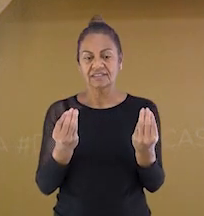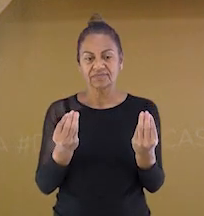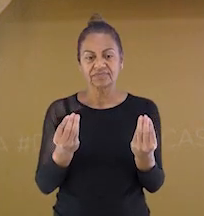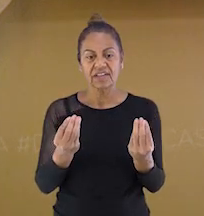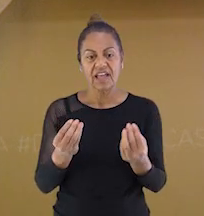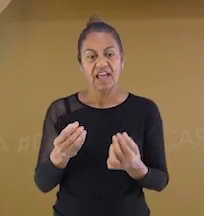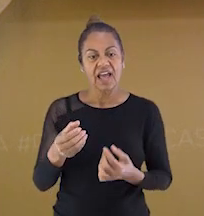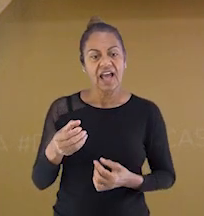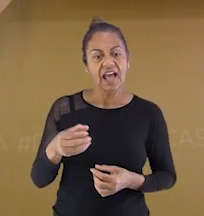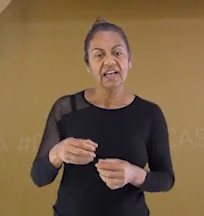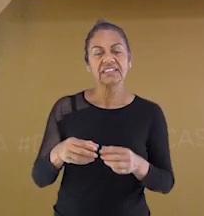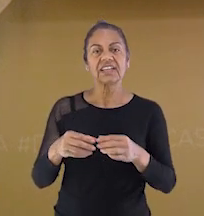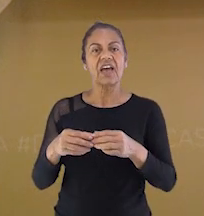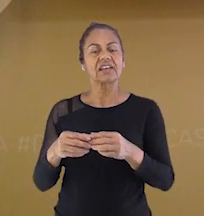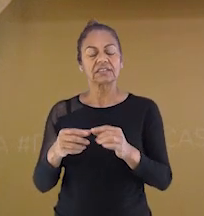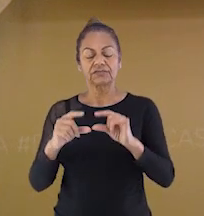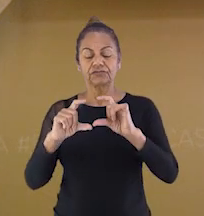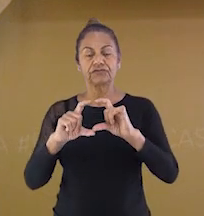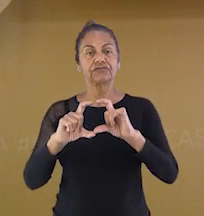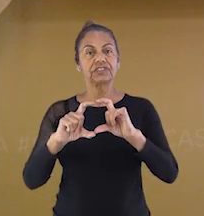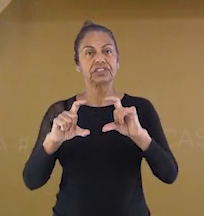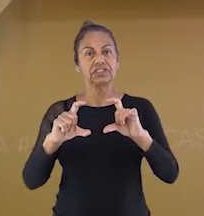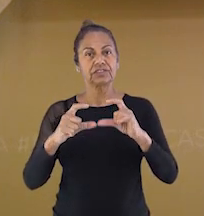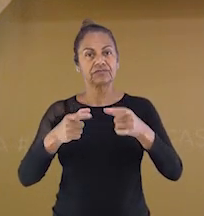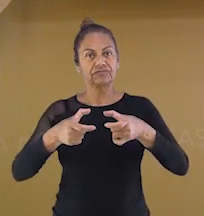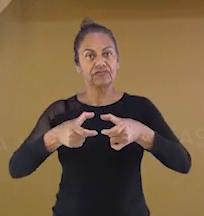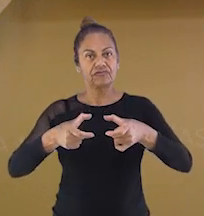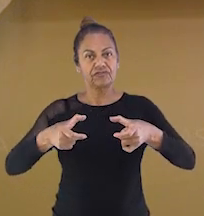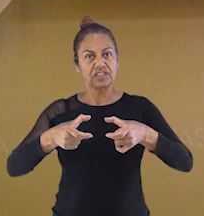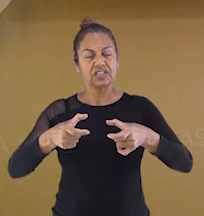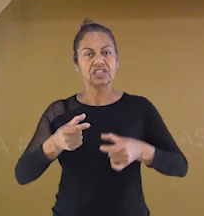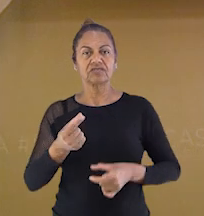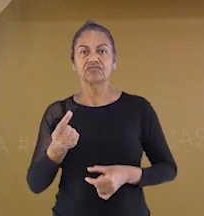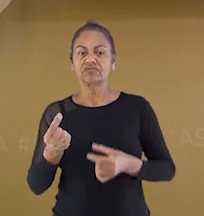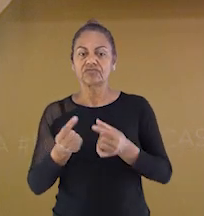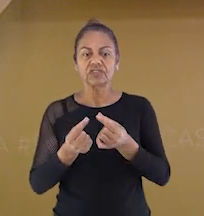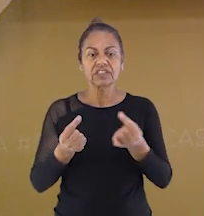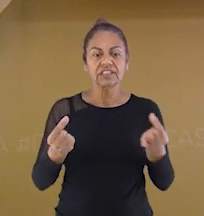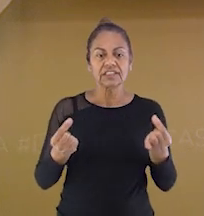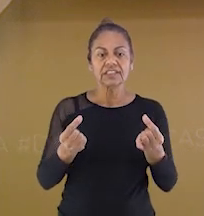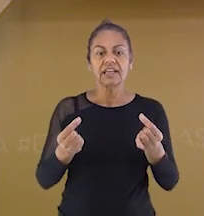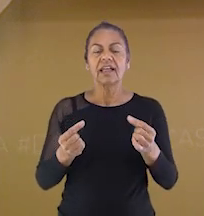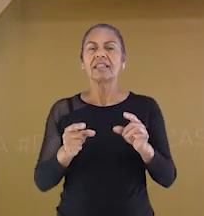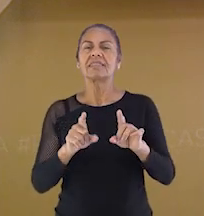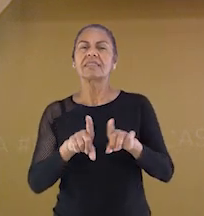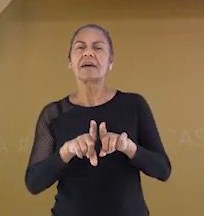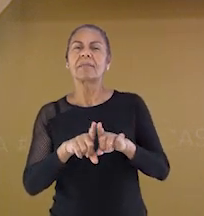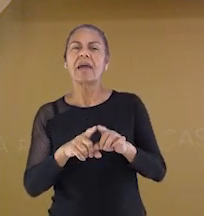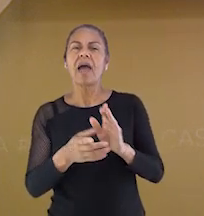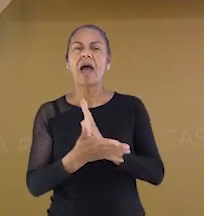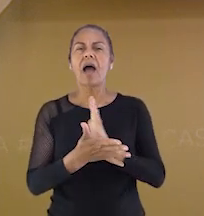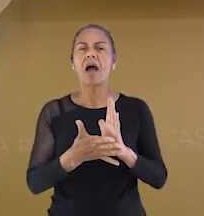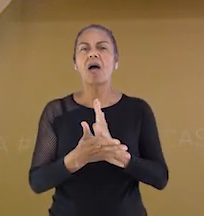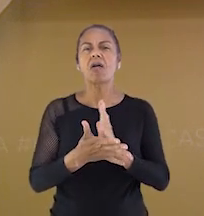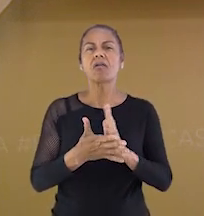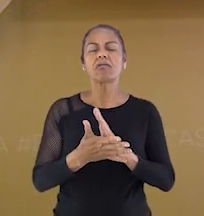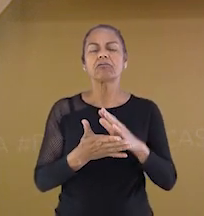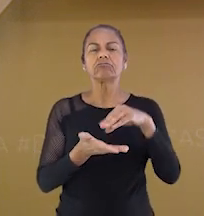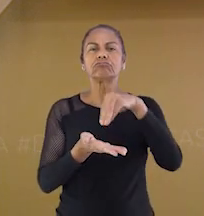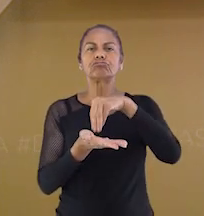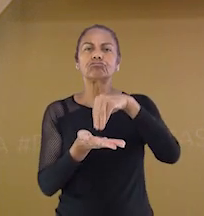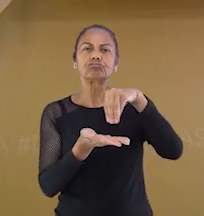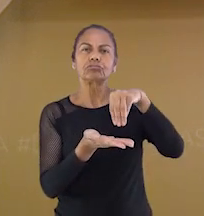muitas vezes, algumas peças. O jogador segue uma série de instruções no intuito de